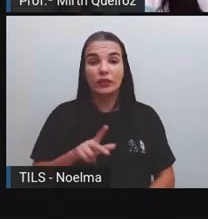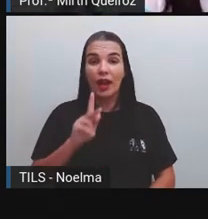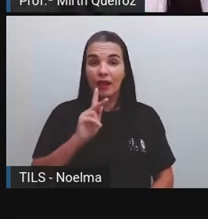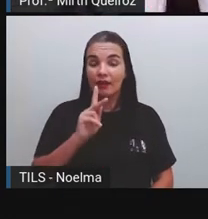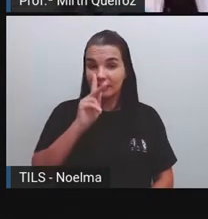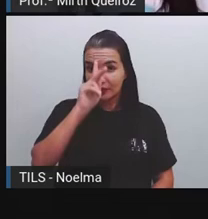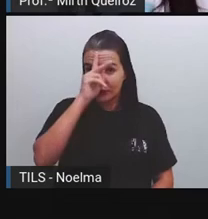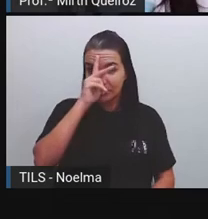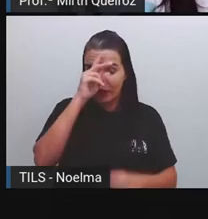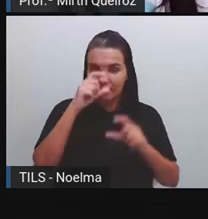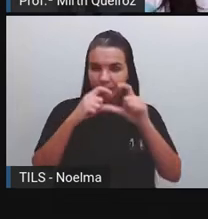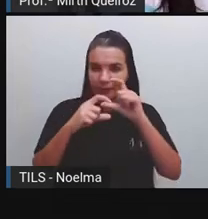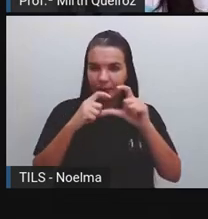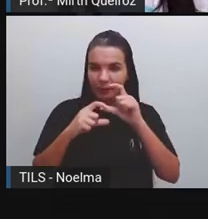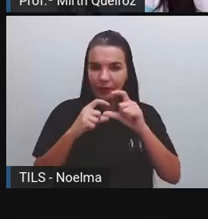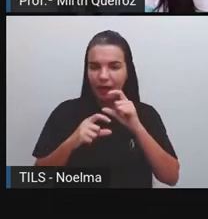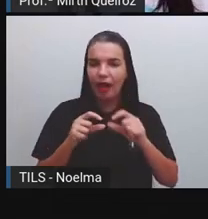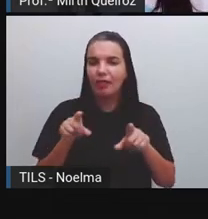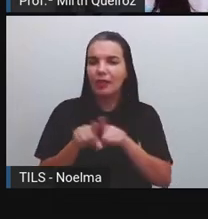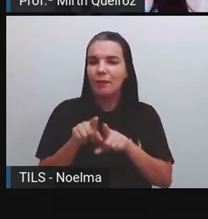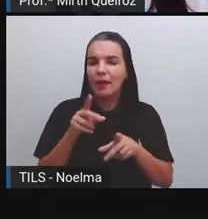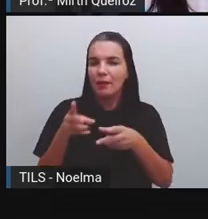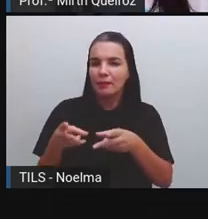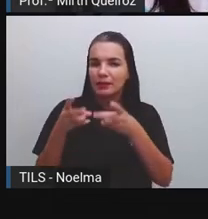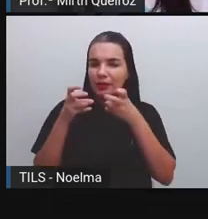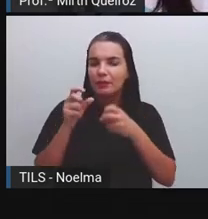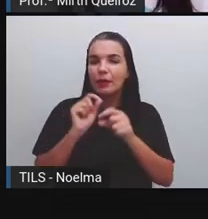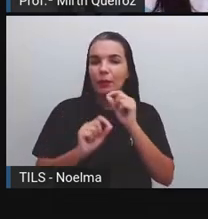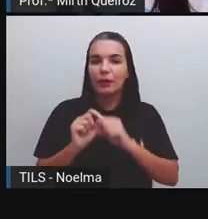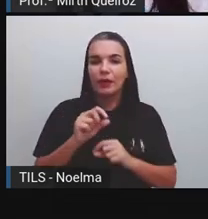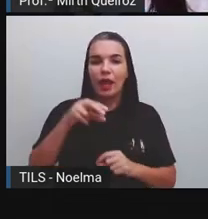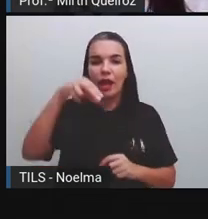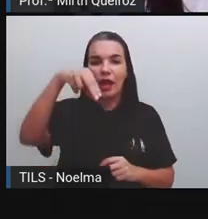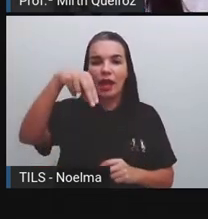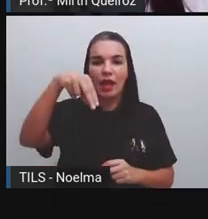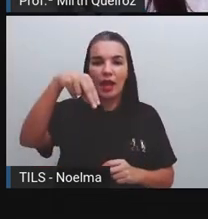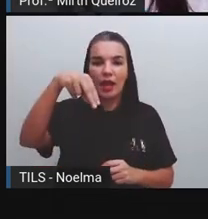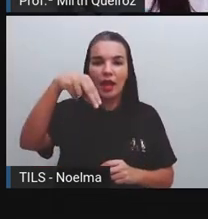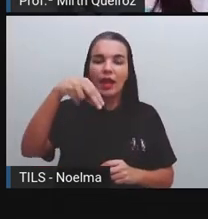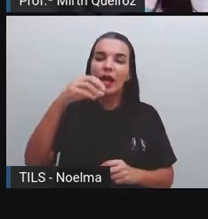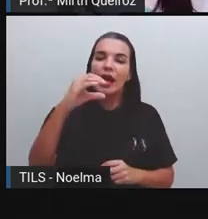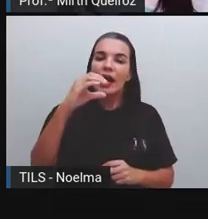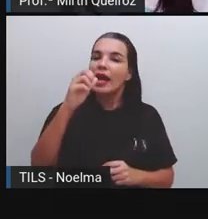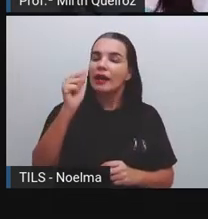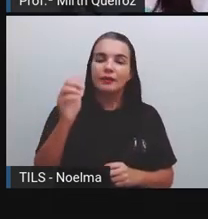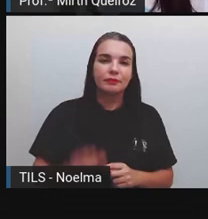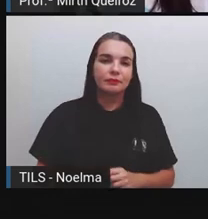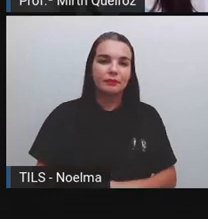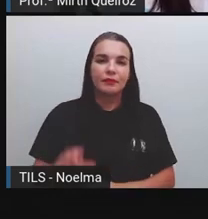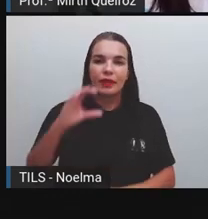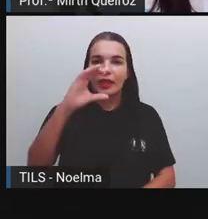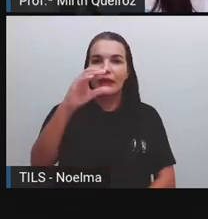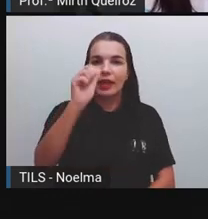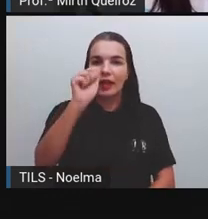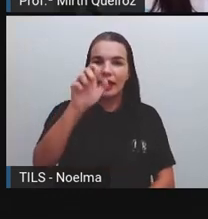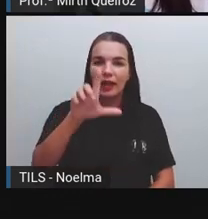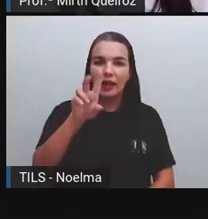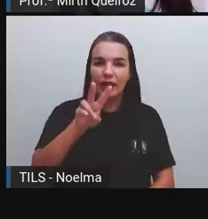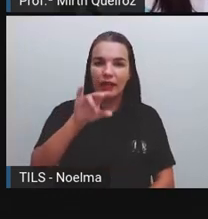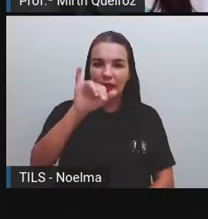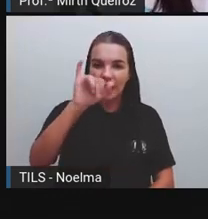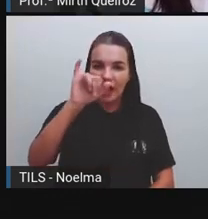em quadrinhos notável é Calvin and Rubens, intitulada Calvin Haroldo no Brasil. Criada em 1975 pelo